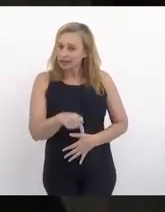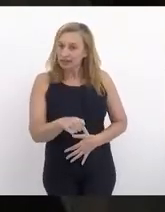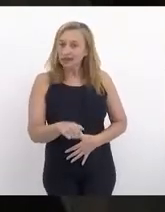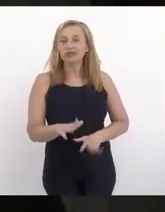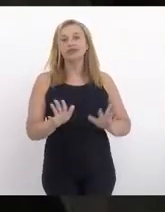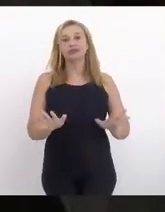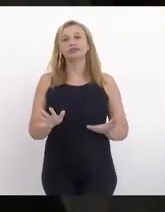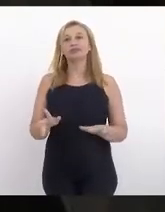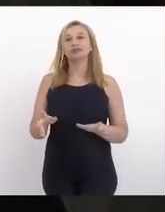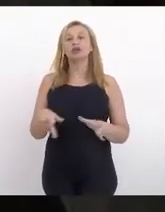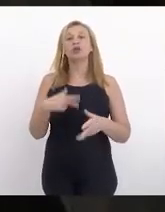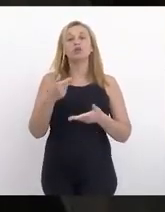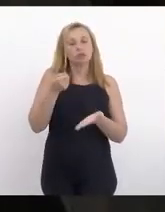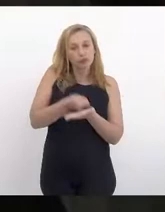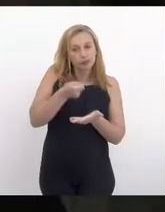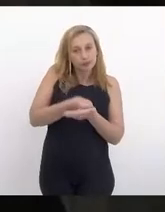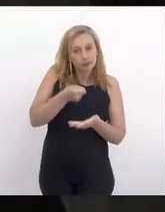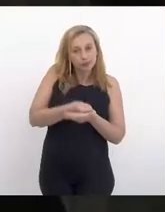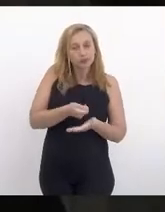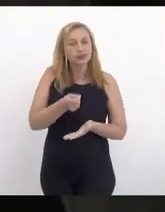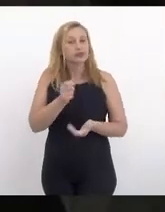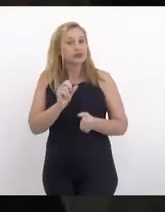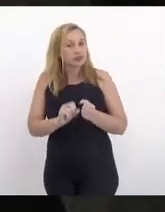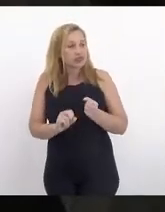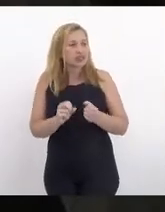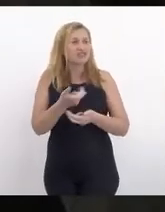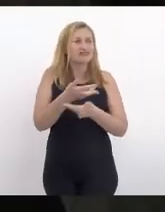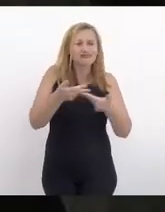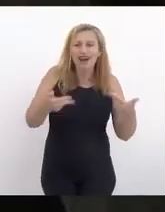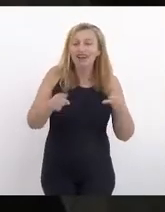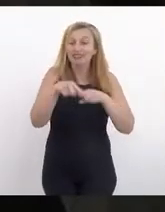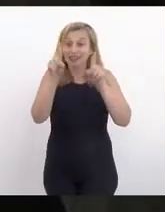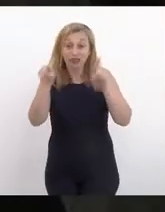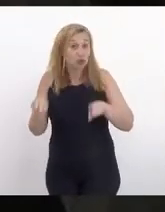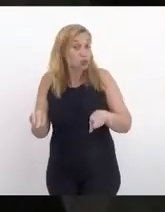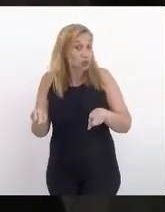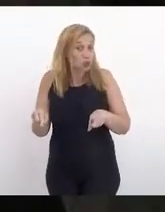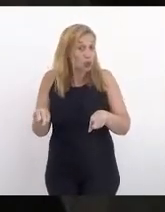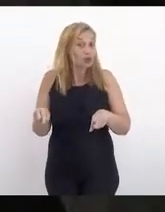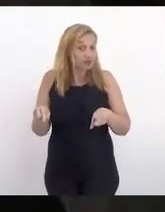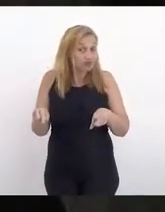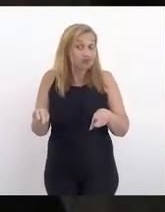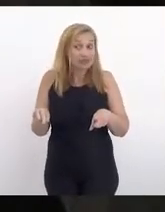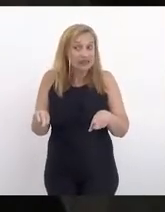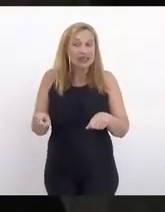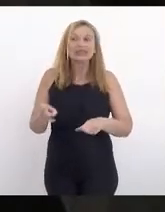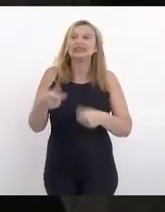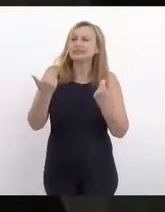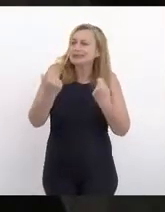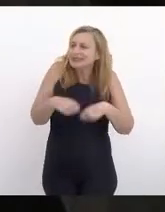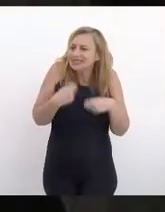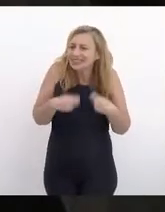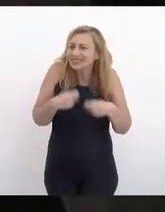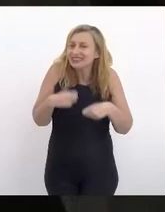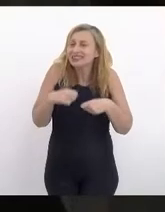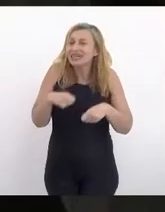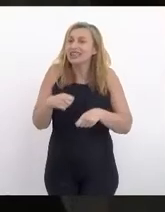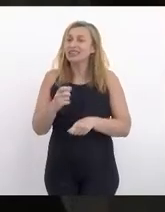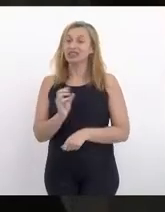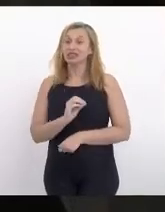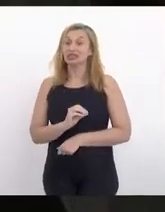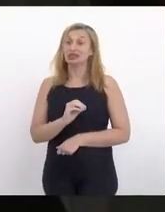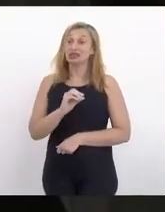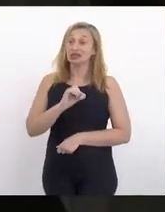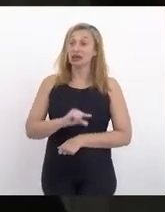fazer essa cobrança a muitos servidores necessitados desse aumento de